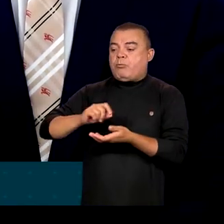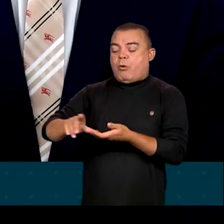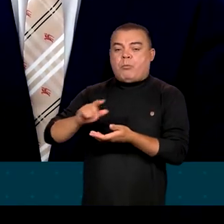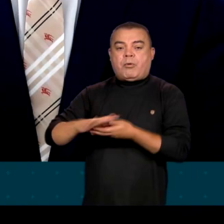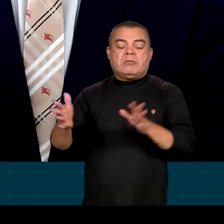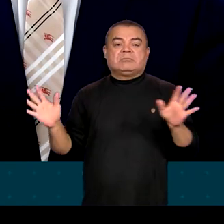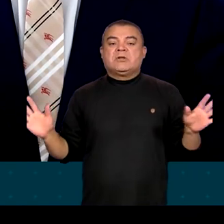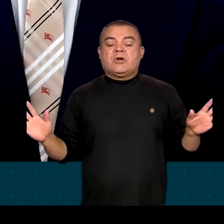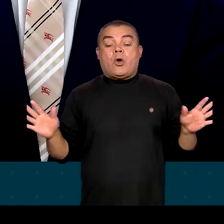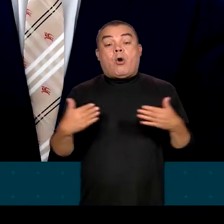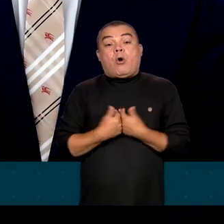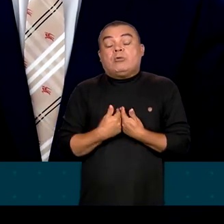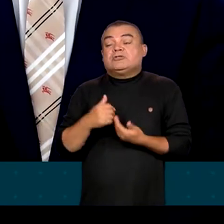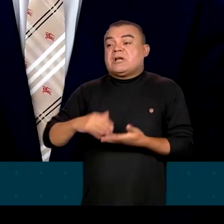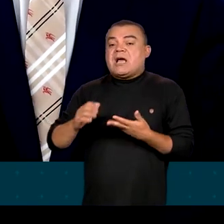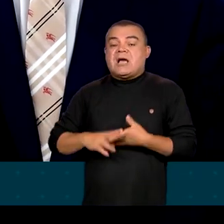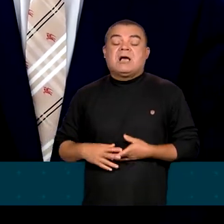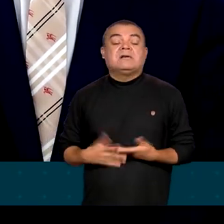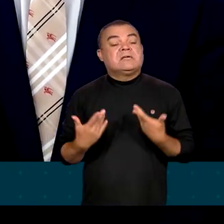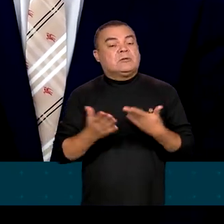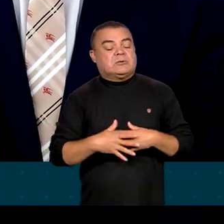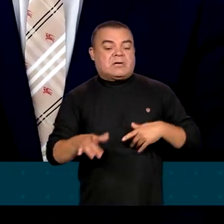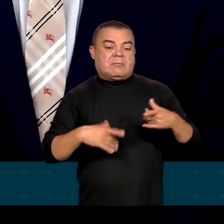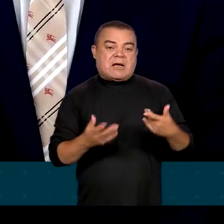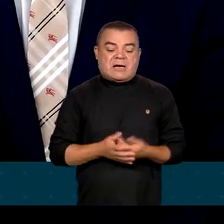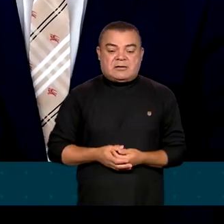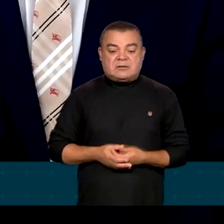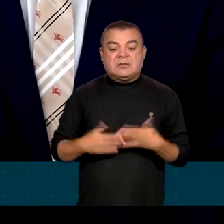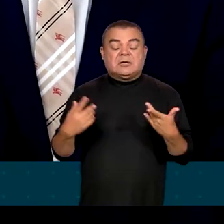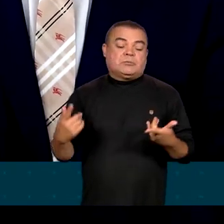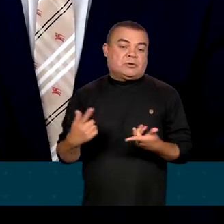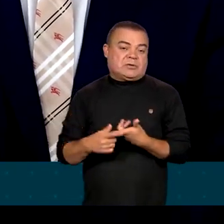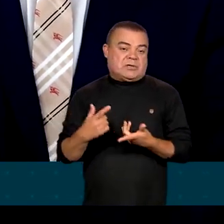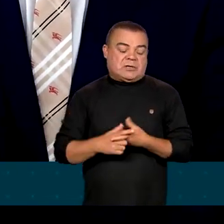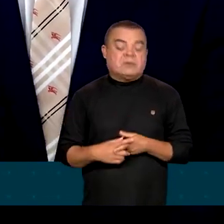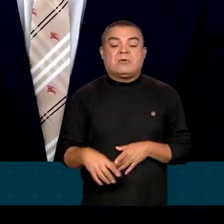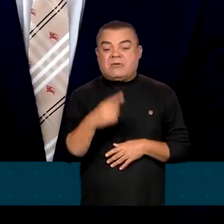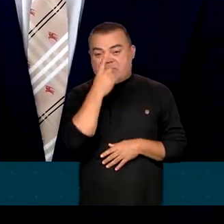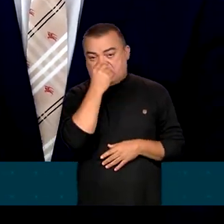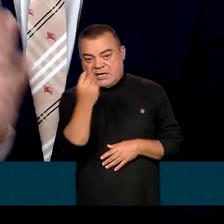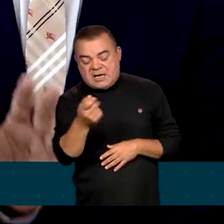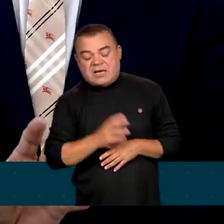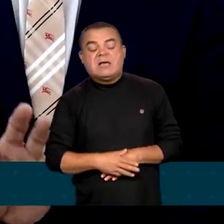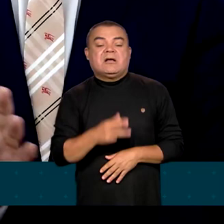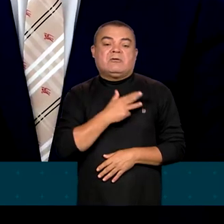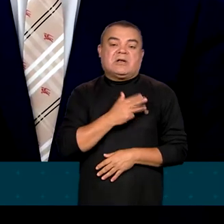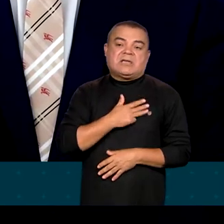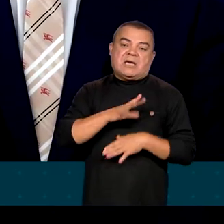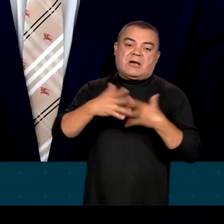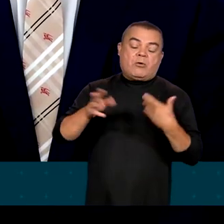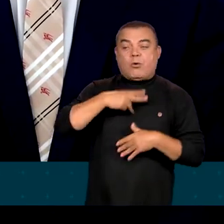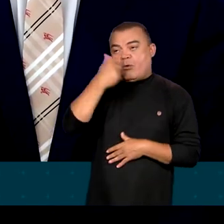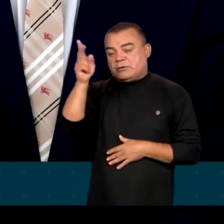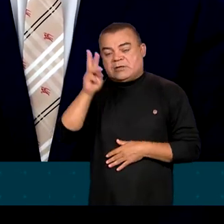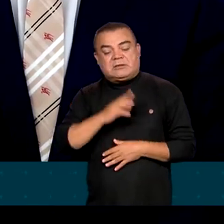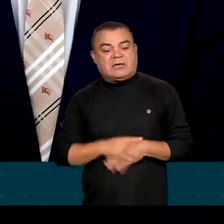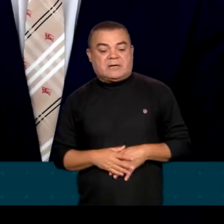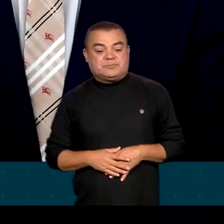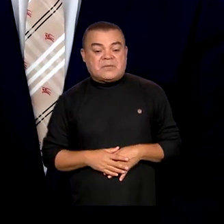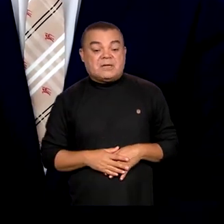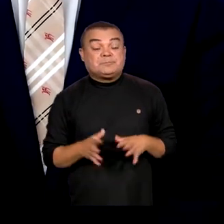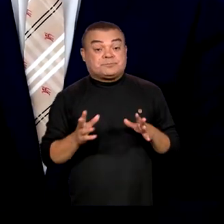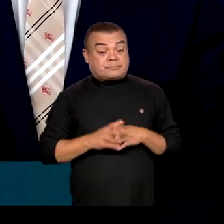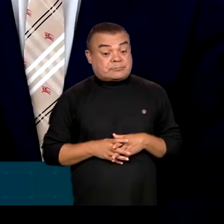que o vice-presidente Alckmin quer, que o presidente Lula quer, que o ministro quer, que nós queremos. Que é de valorizar os produtos brasileiros lá fora,